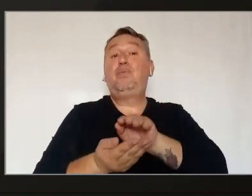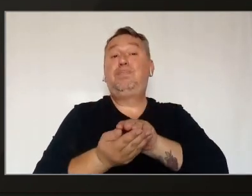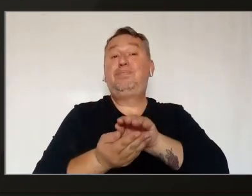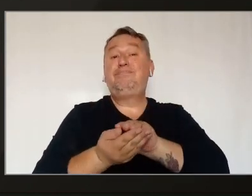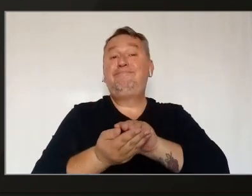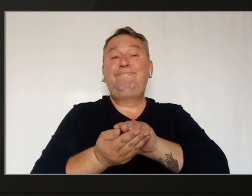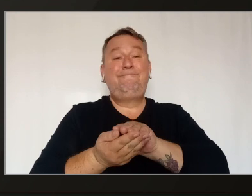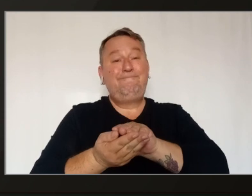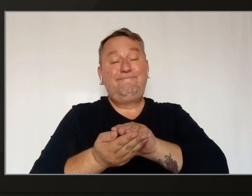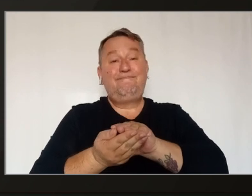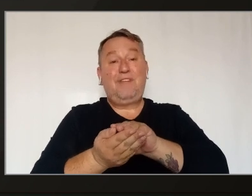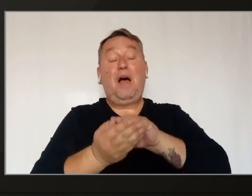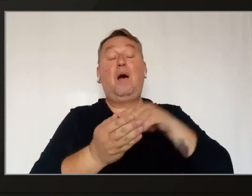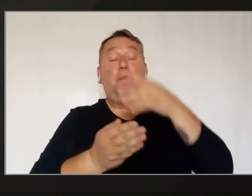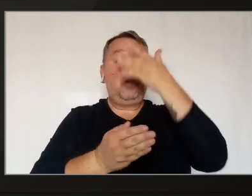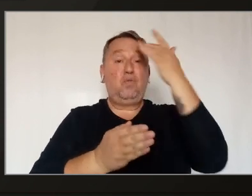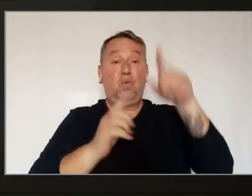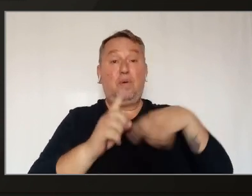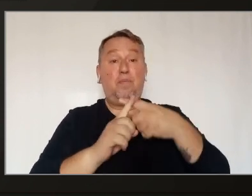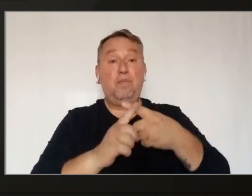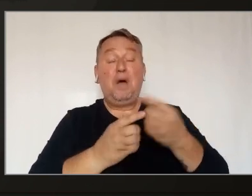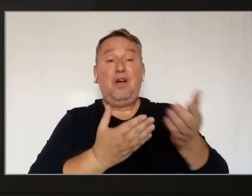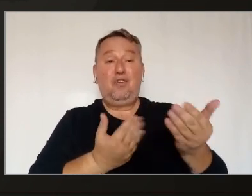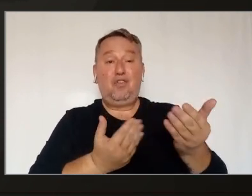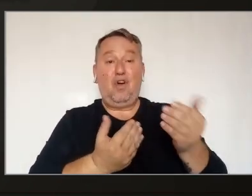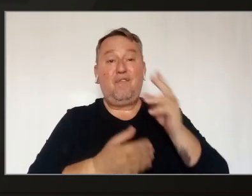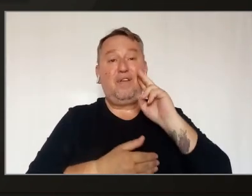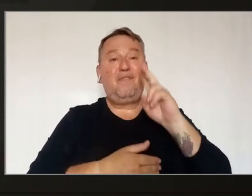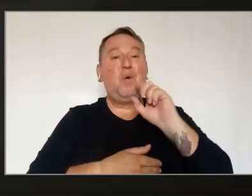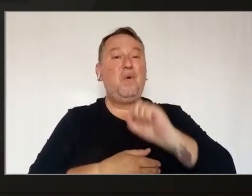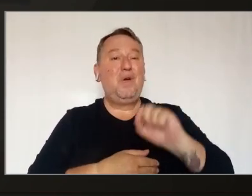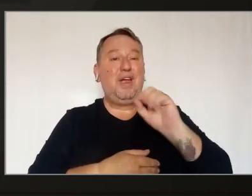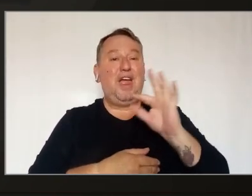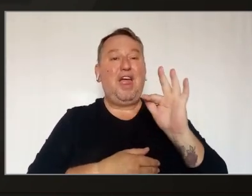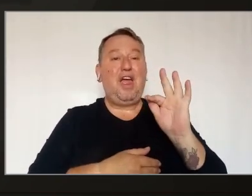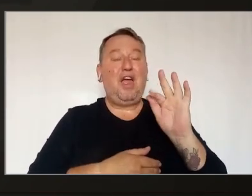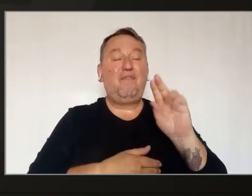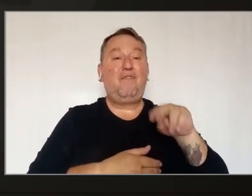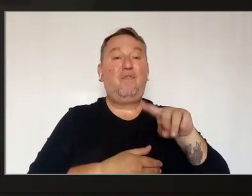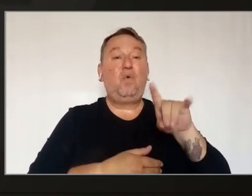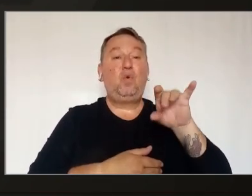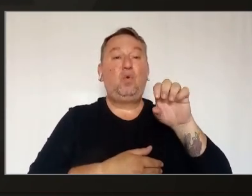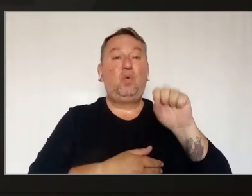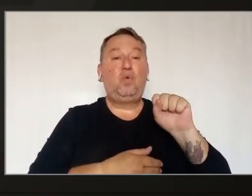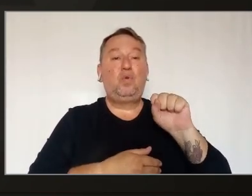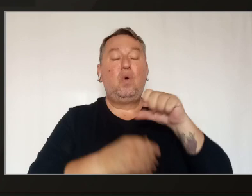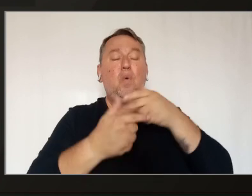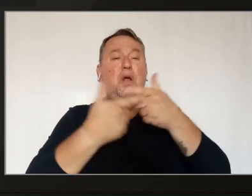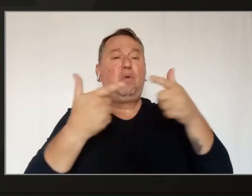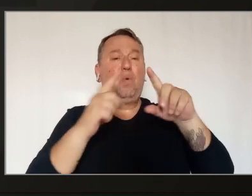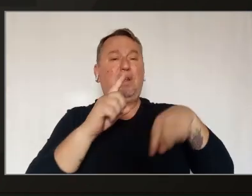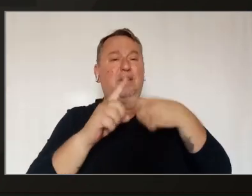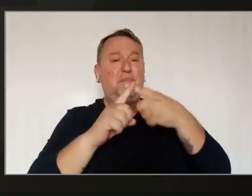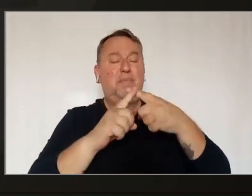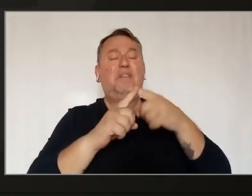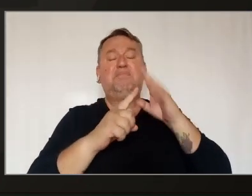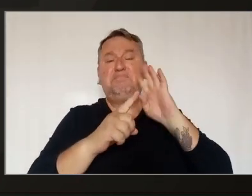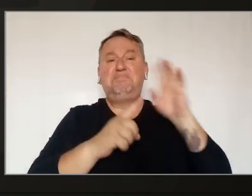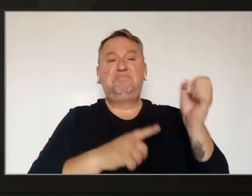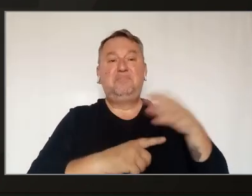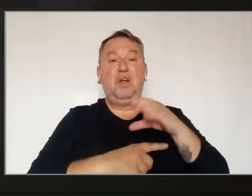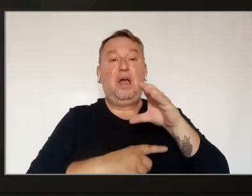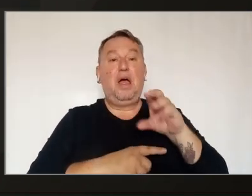menos popular na geração Z, que olha mais que as outras para fundos ou para alternativas mais arrojadas, como